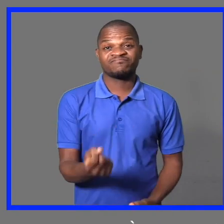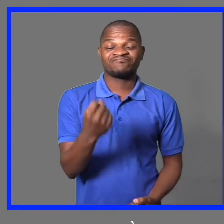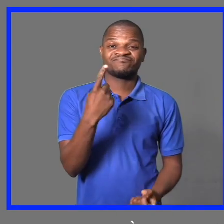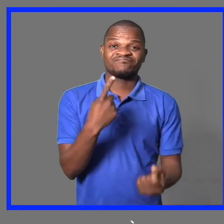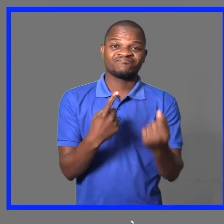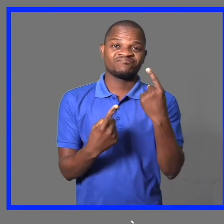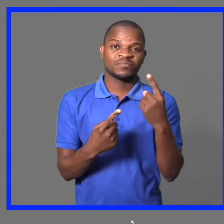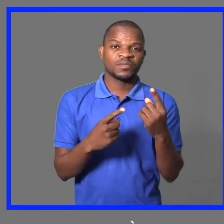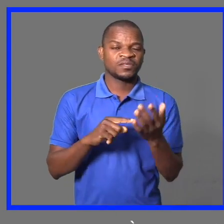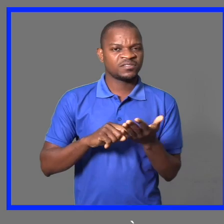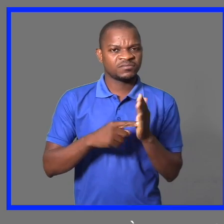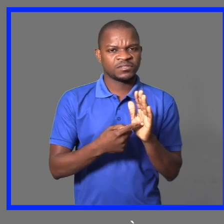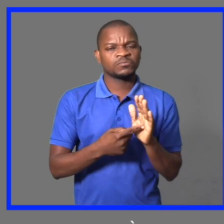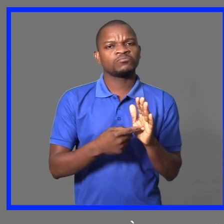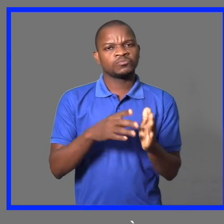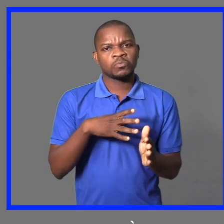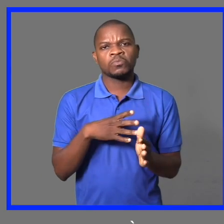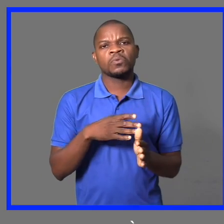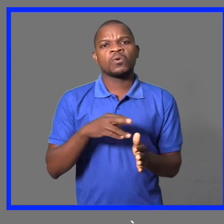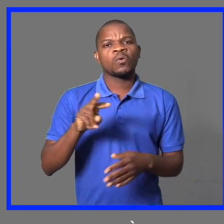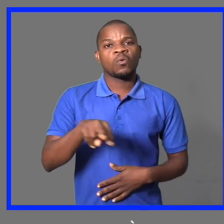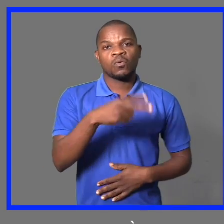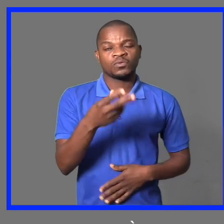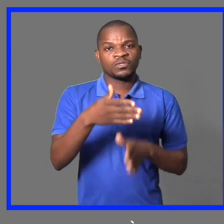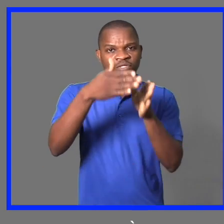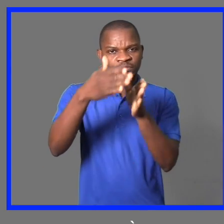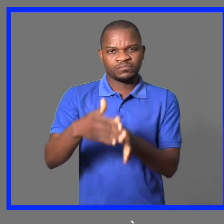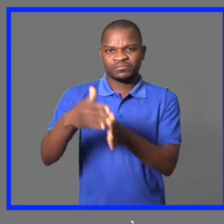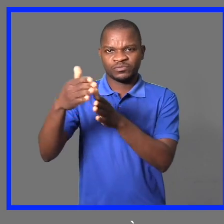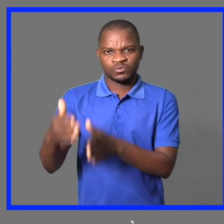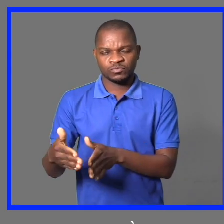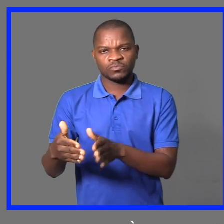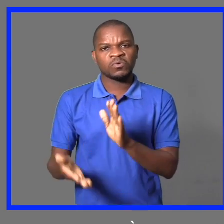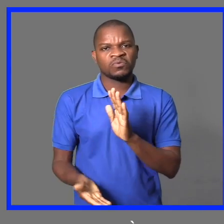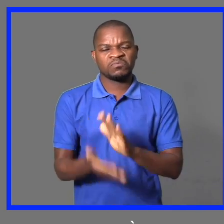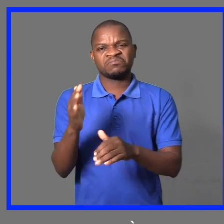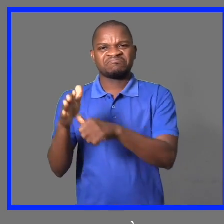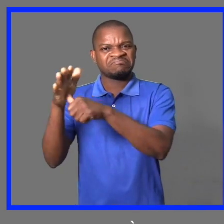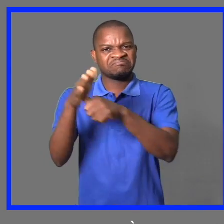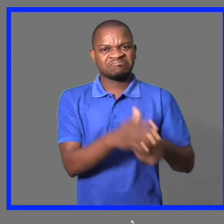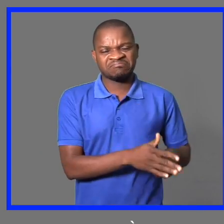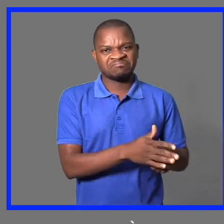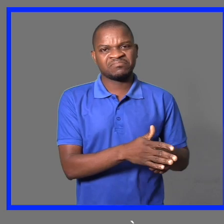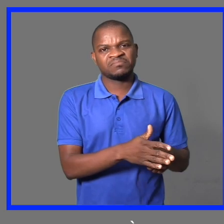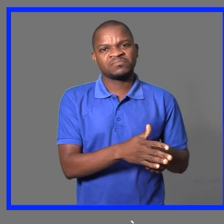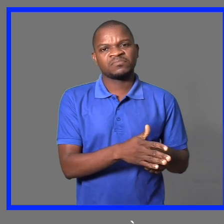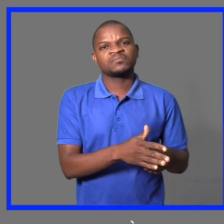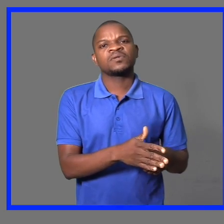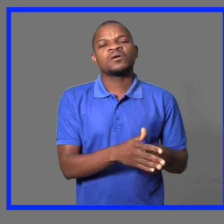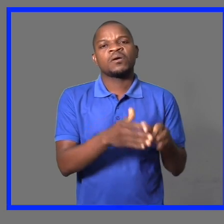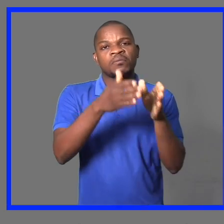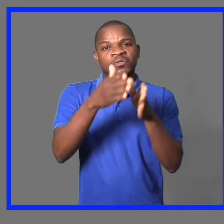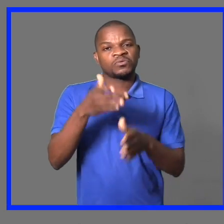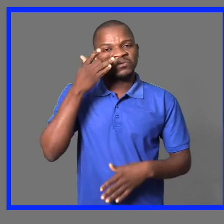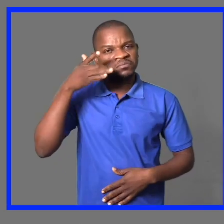E às vezes, né, tem pessoas que tentam acertar para elas